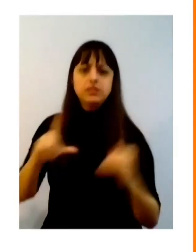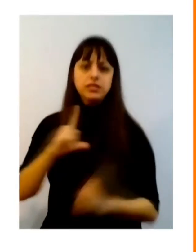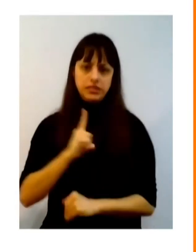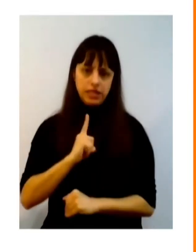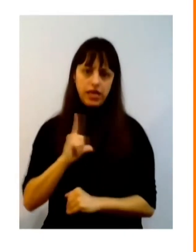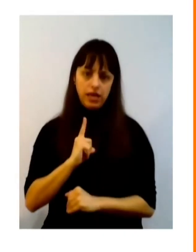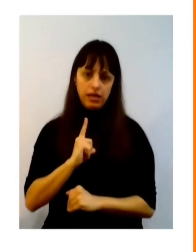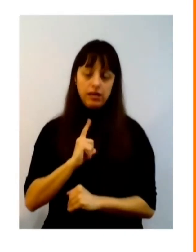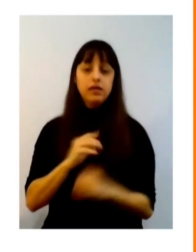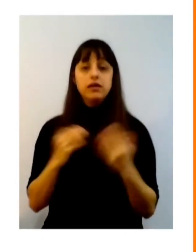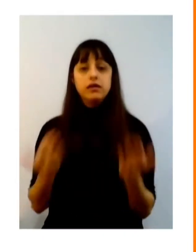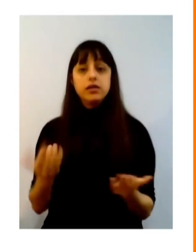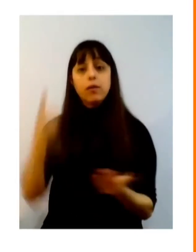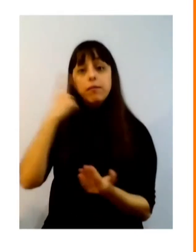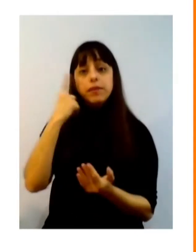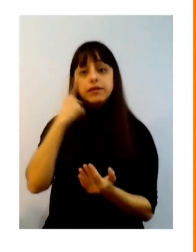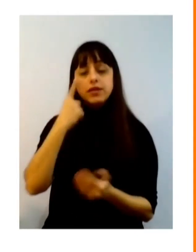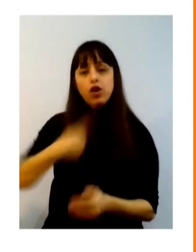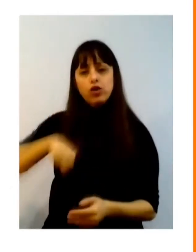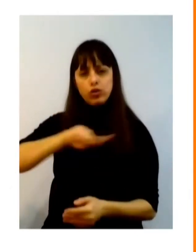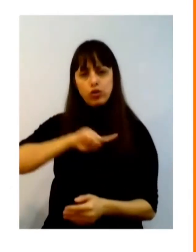econômicas sociais e etc